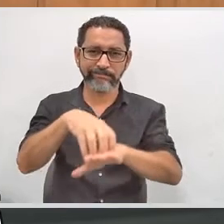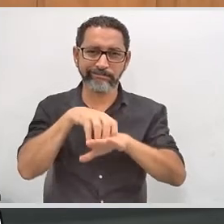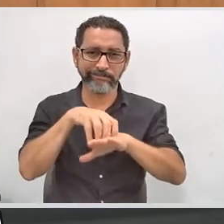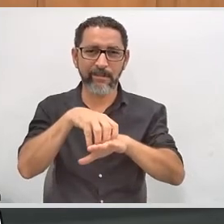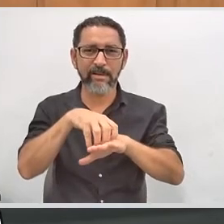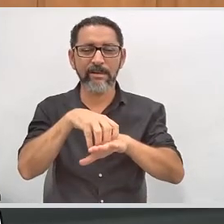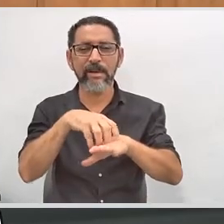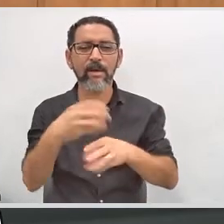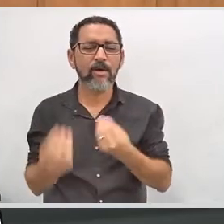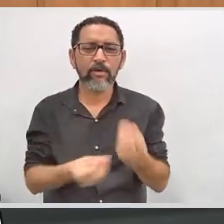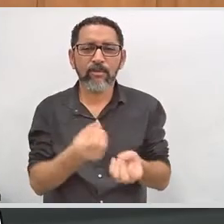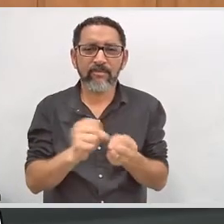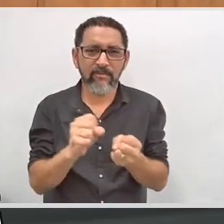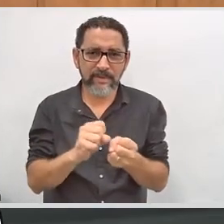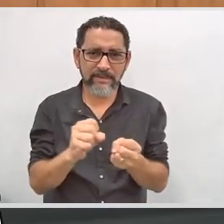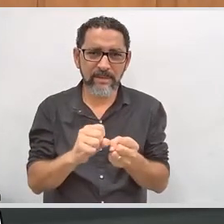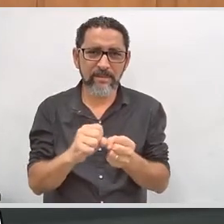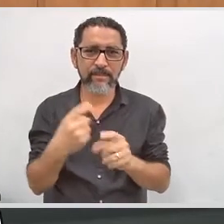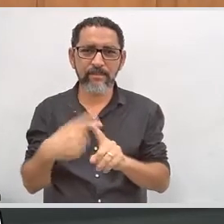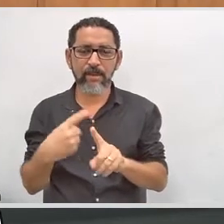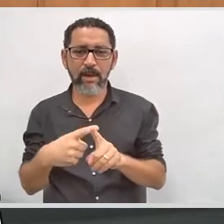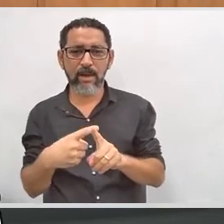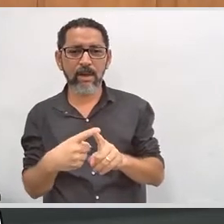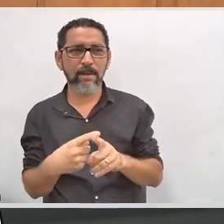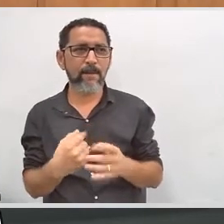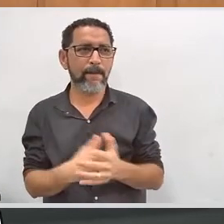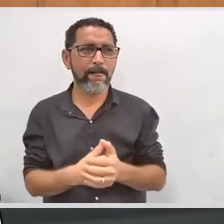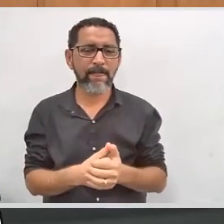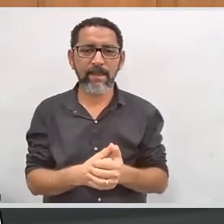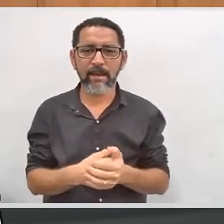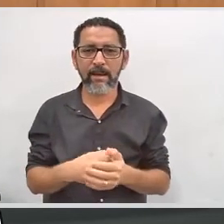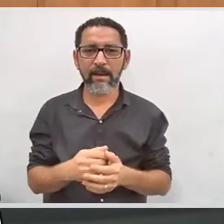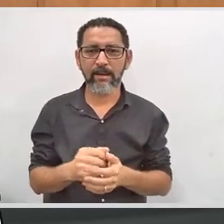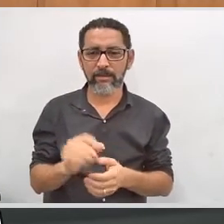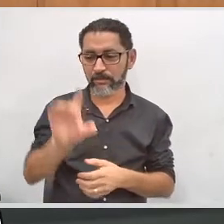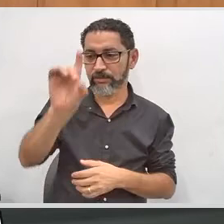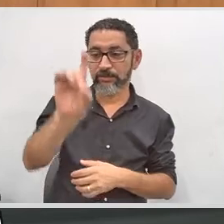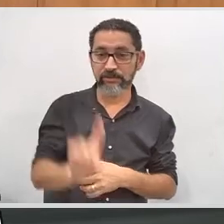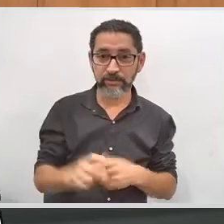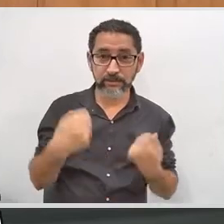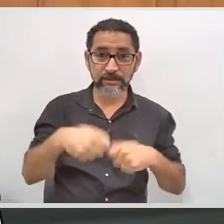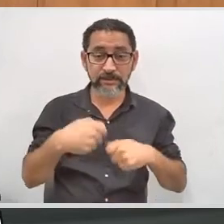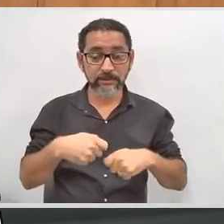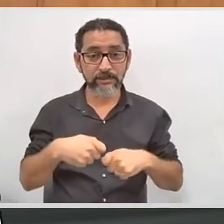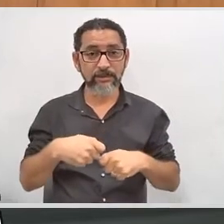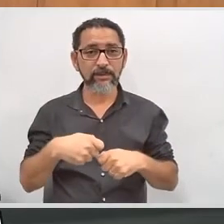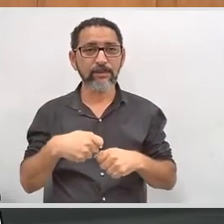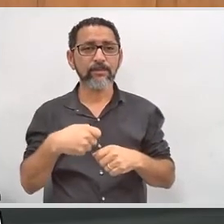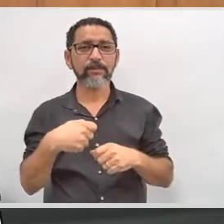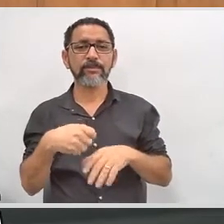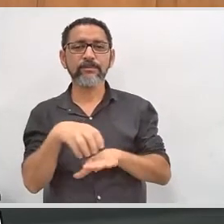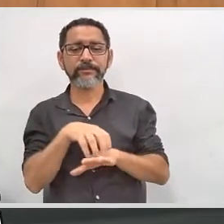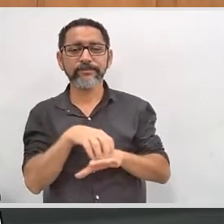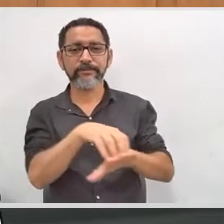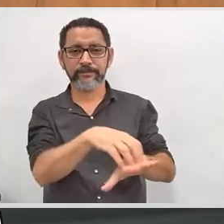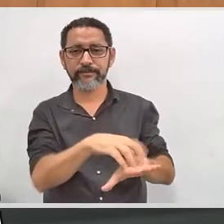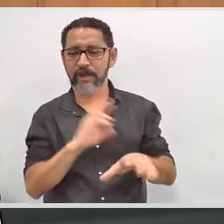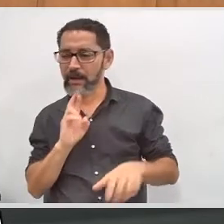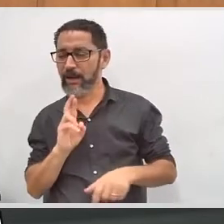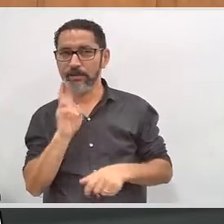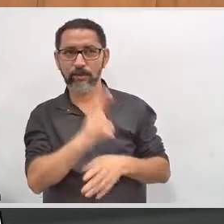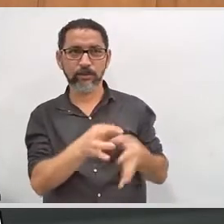para essas pessoas. Como é que ficaria essa questão em relação ao transporte das pessoas até a urna? Não há